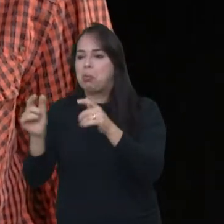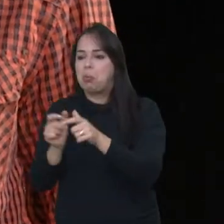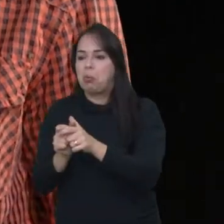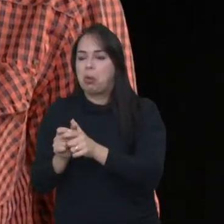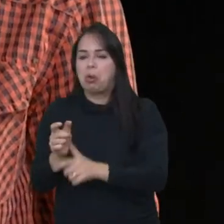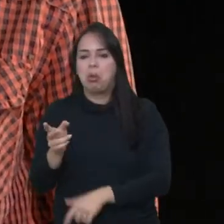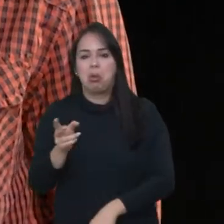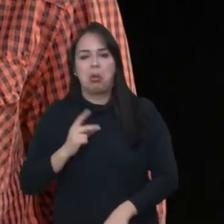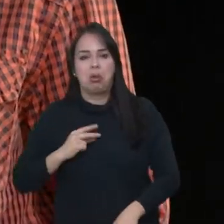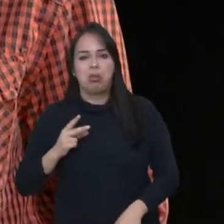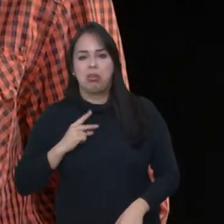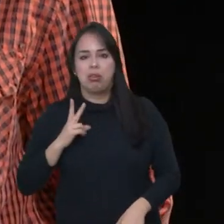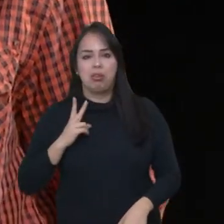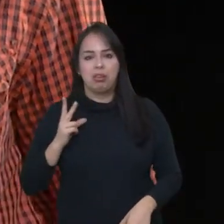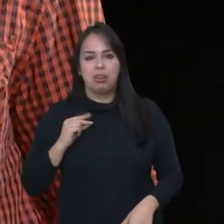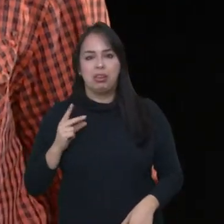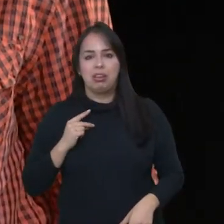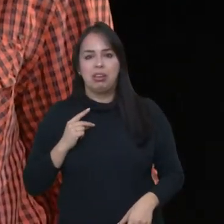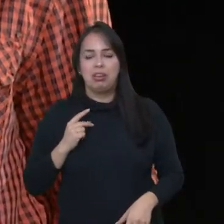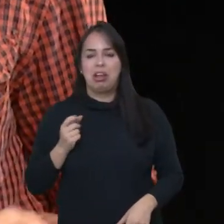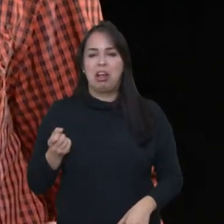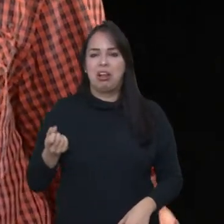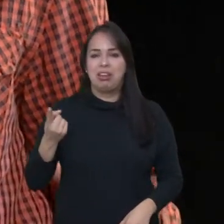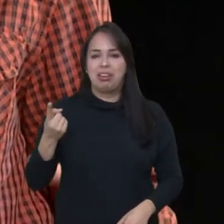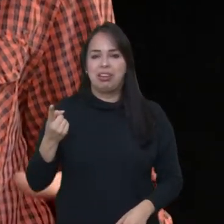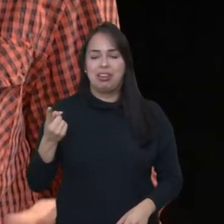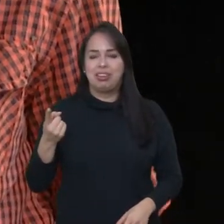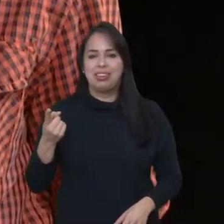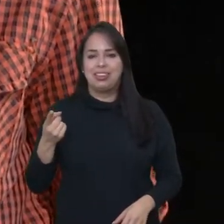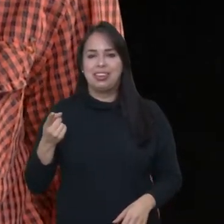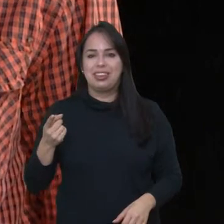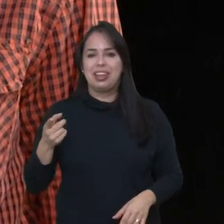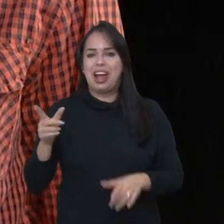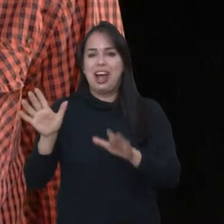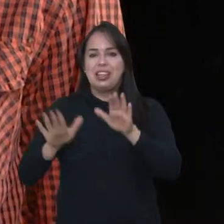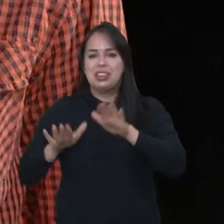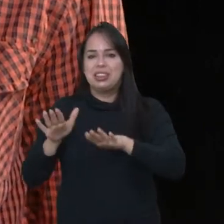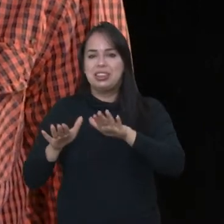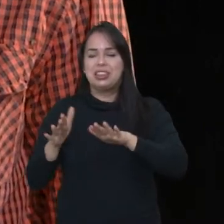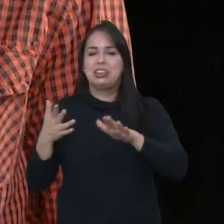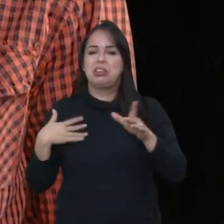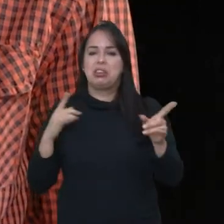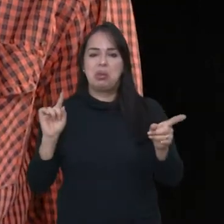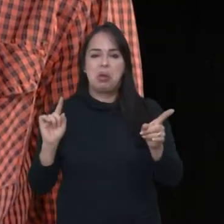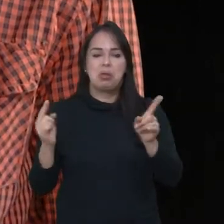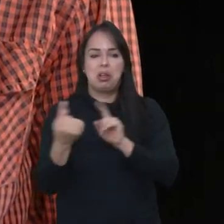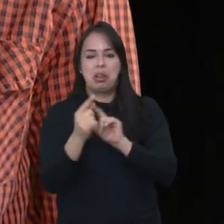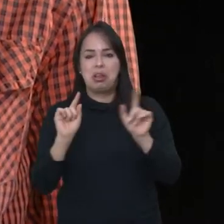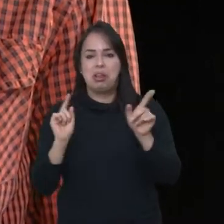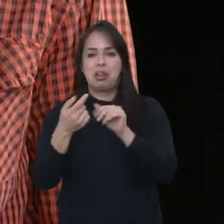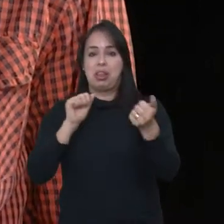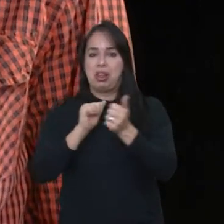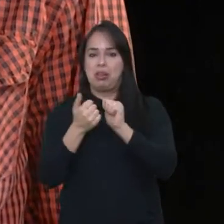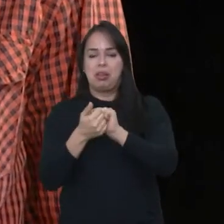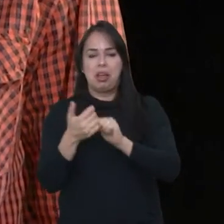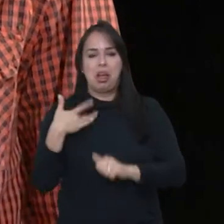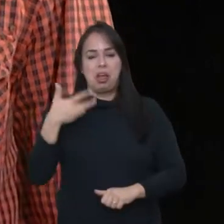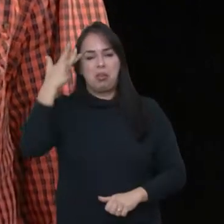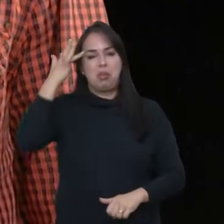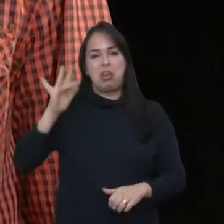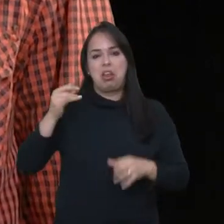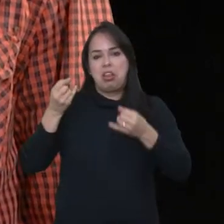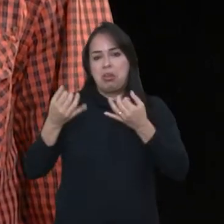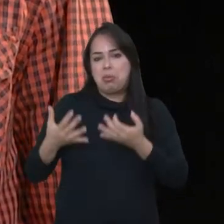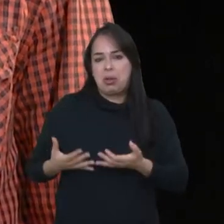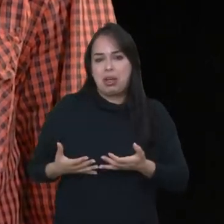eu fico, nossa, já não funciona tanto em plateias pequenas e vice-versa. Eu não sei explicar